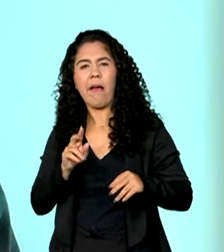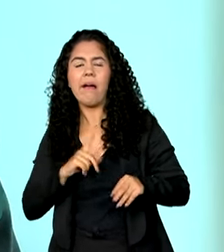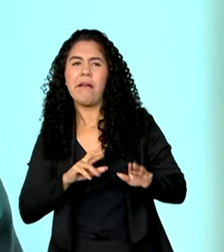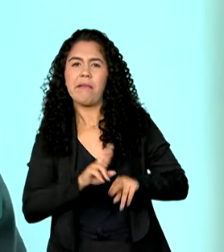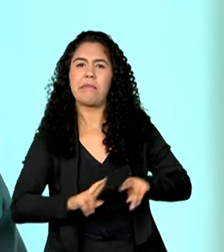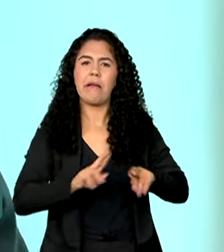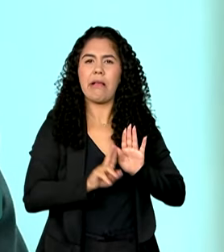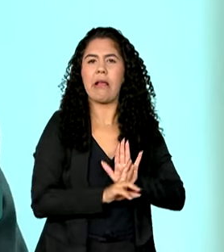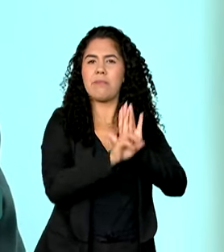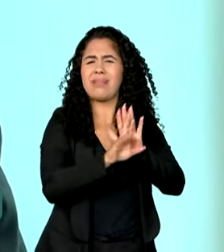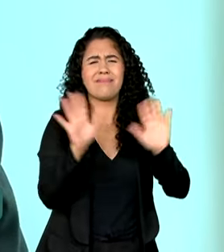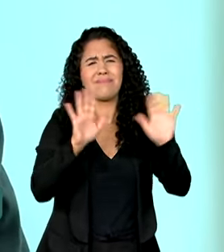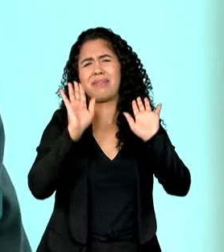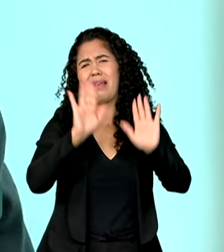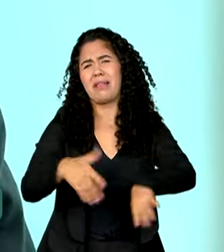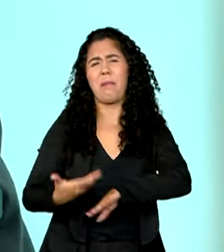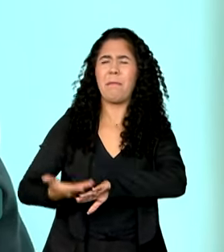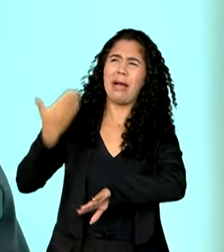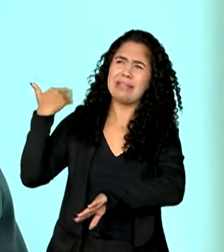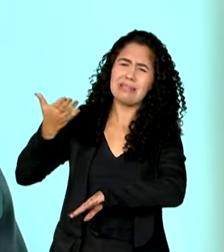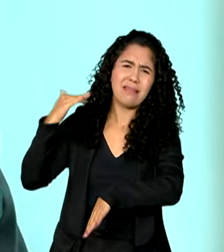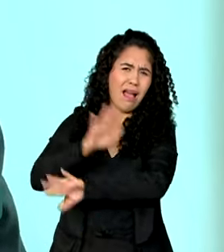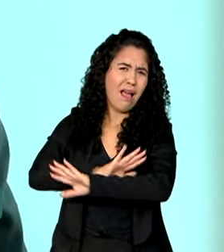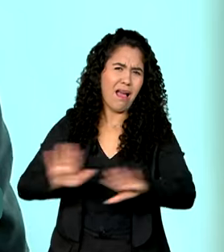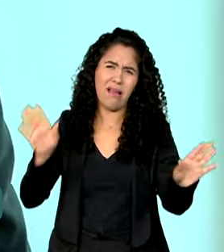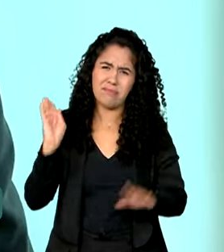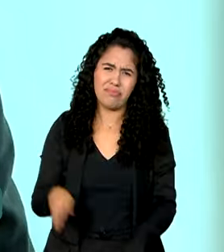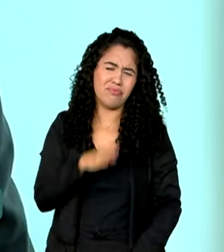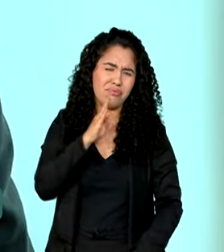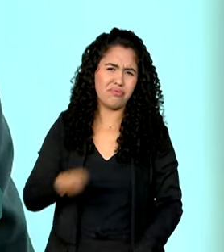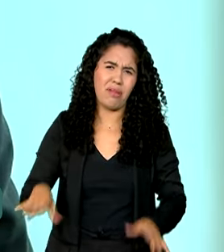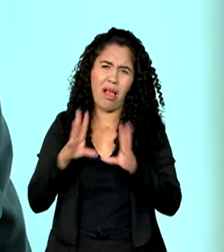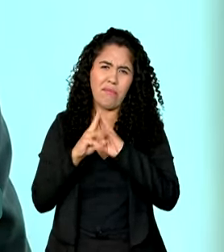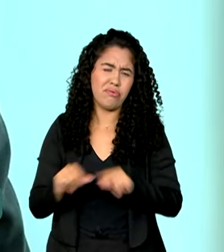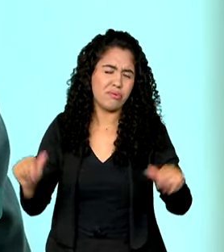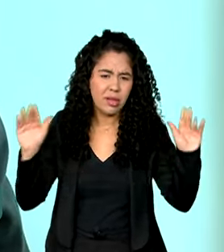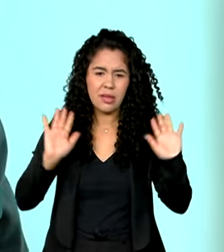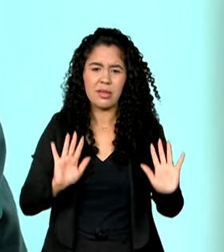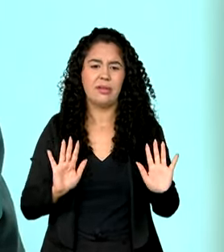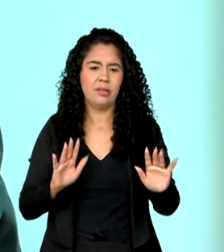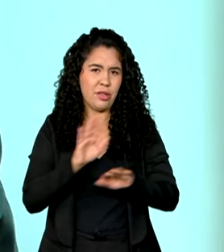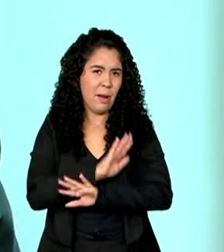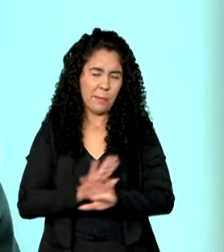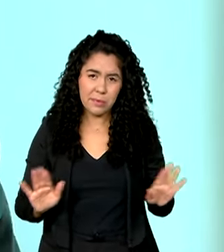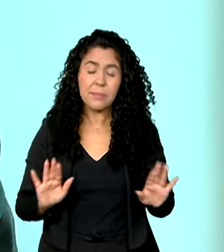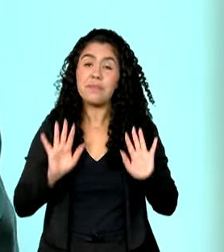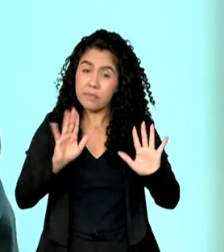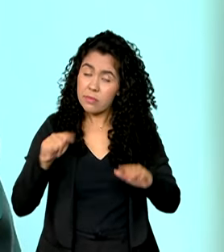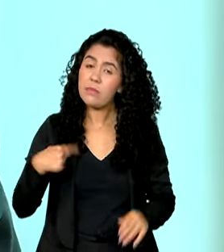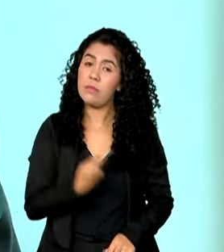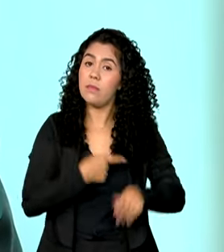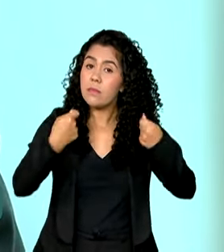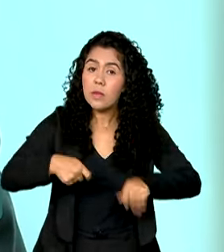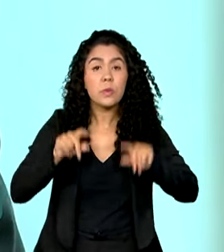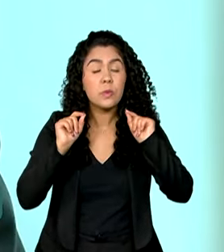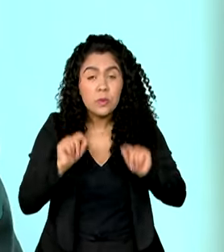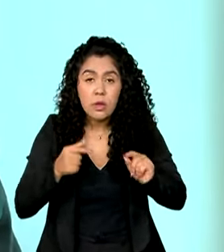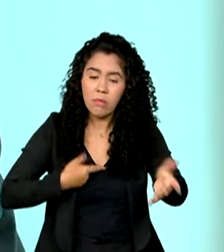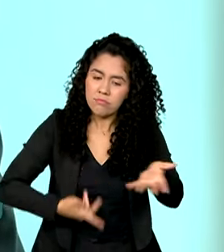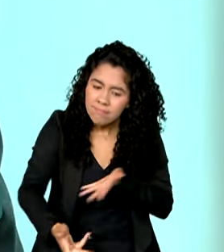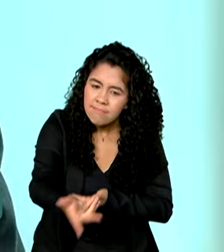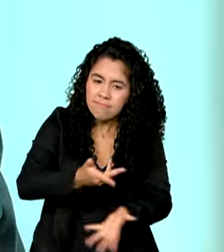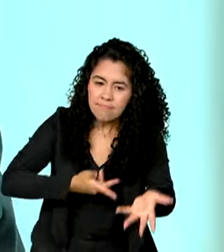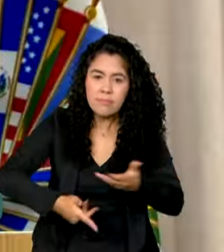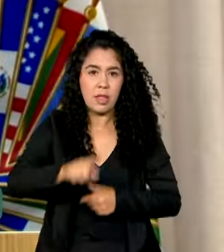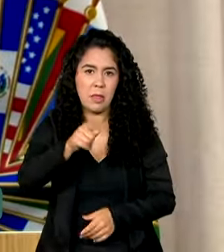sociedade. Isso é coisa do passado. Há muito isso já foi descartado. Nós devemos fazer isso e é